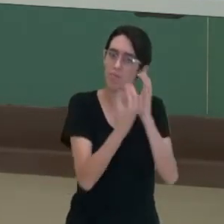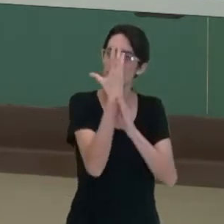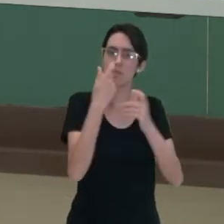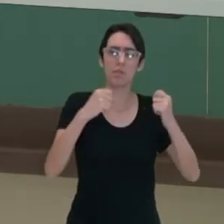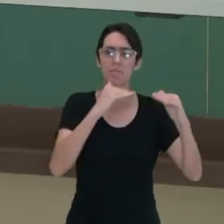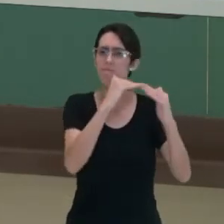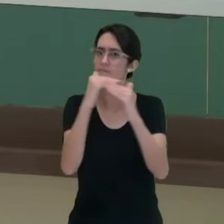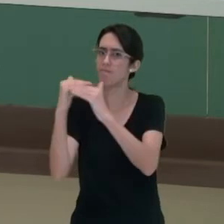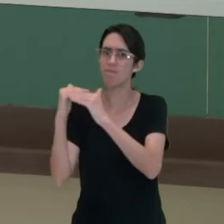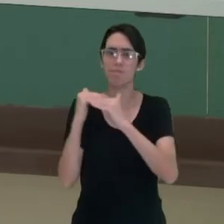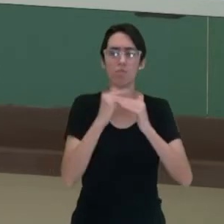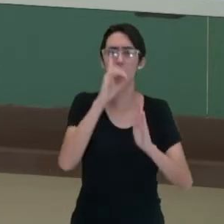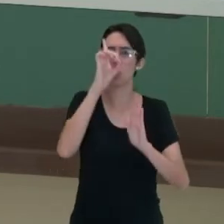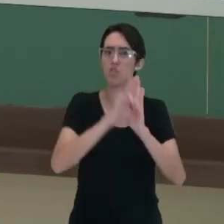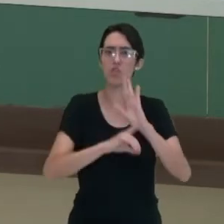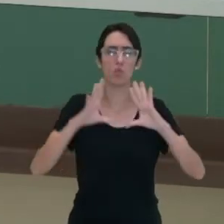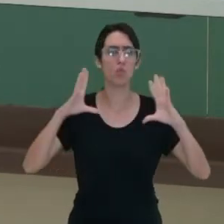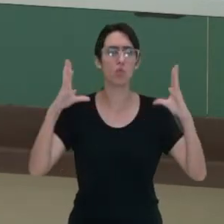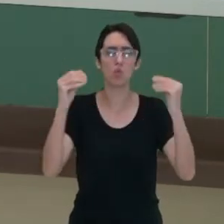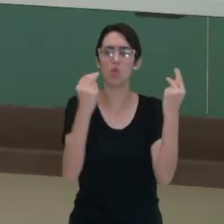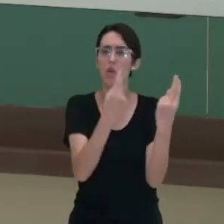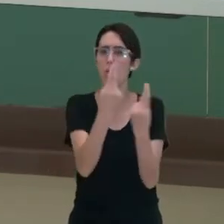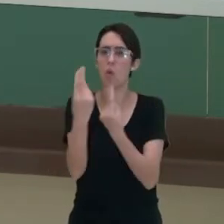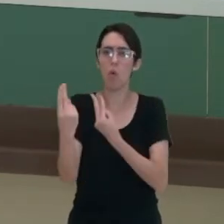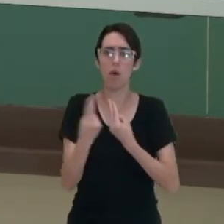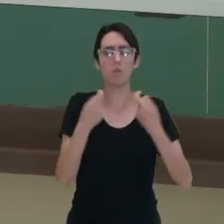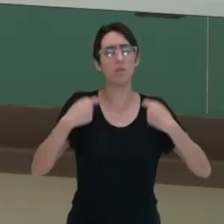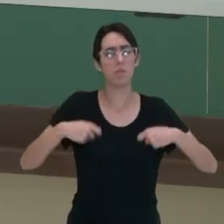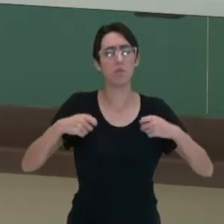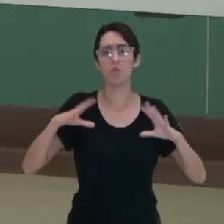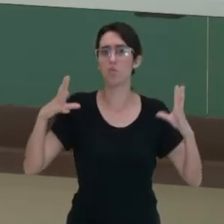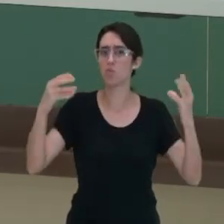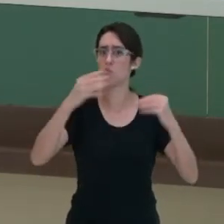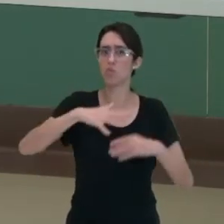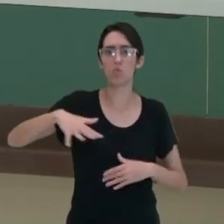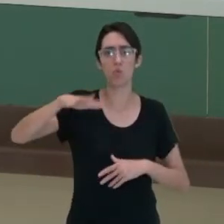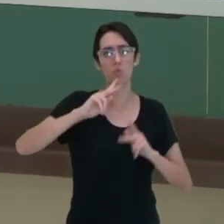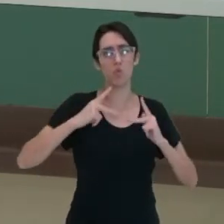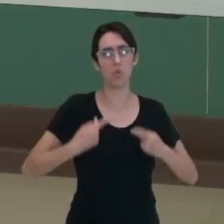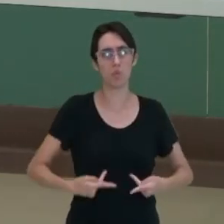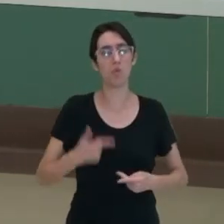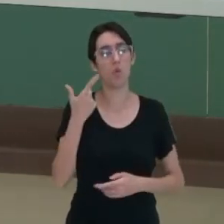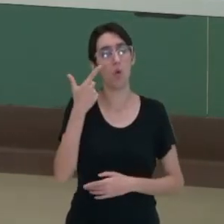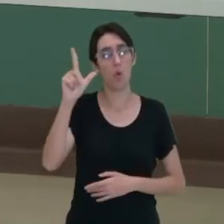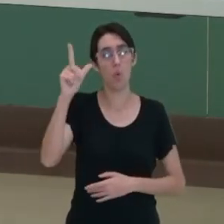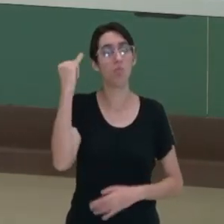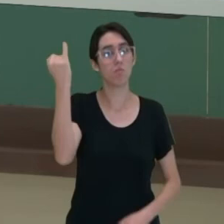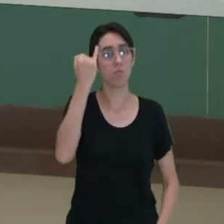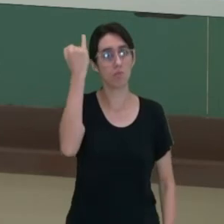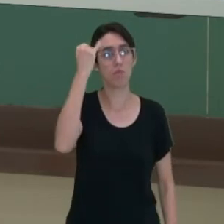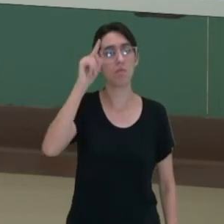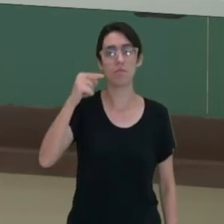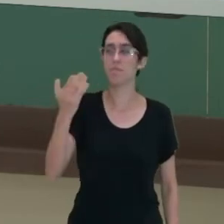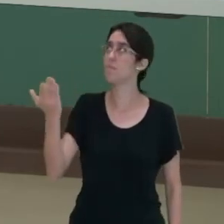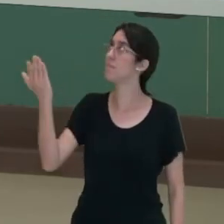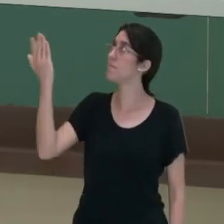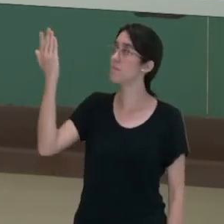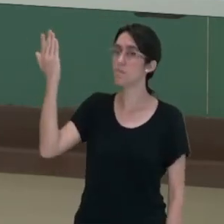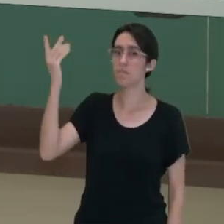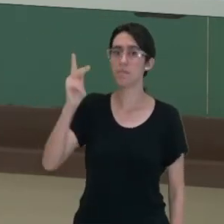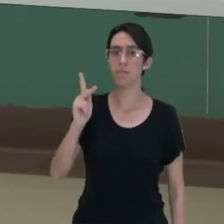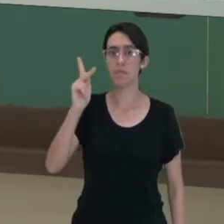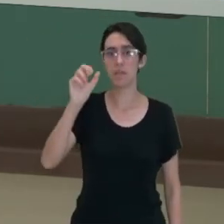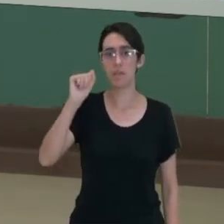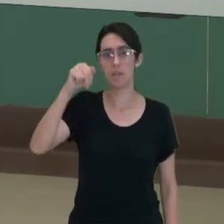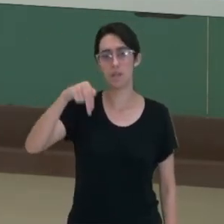dignidade e uma igualdade mínima a todos os seres humanos. Outro filósofo bem importante que dá